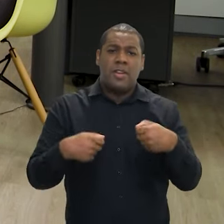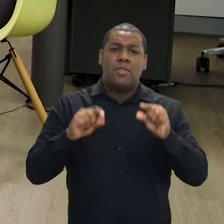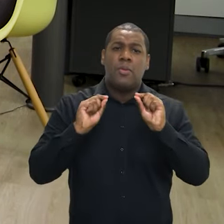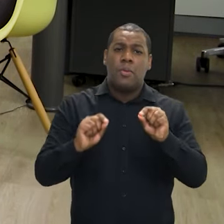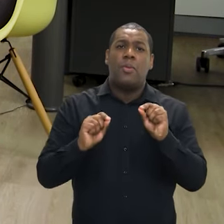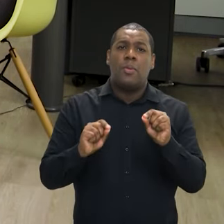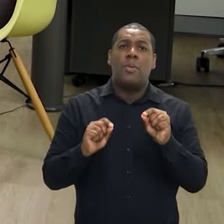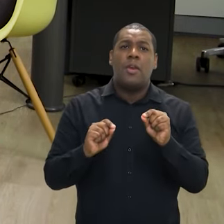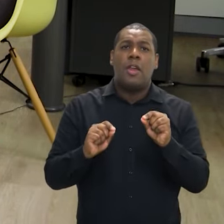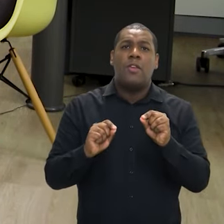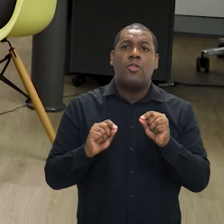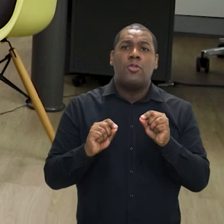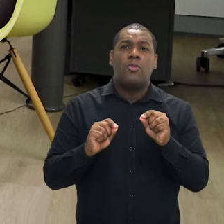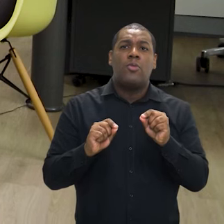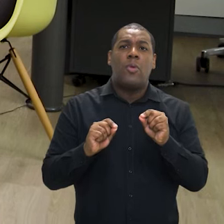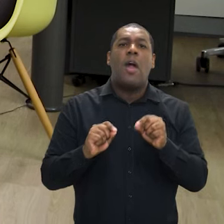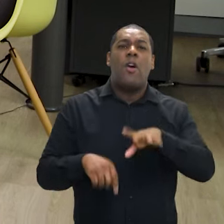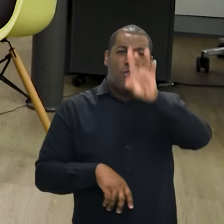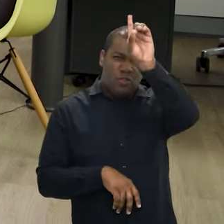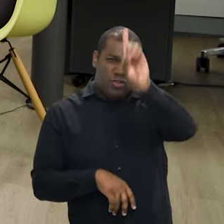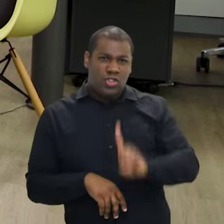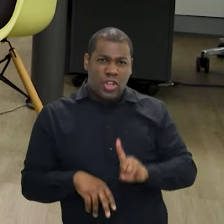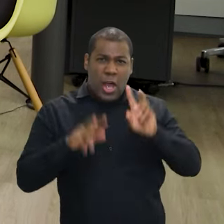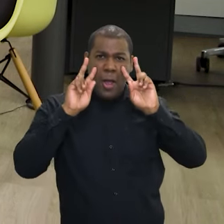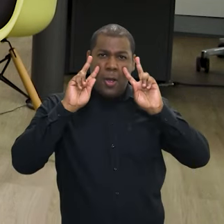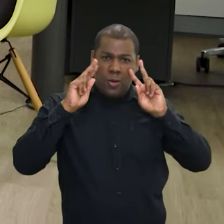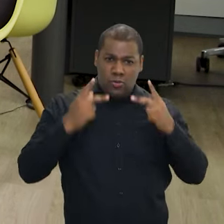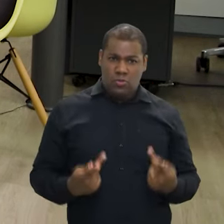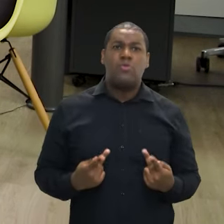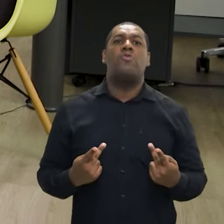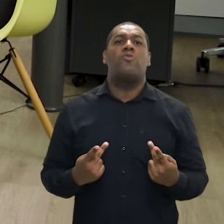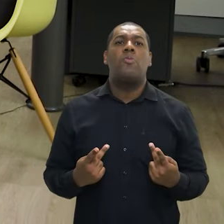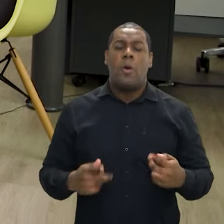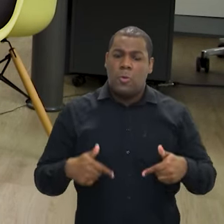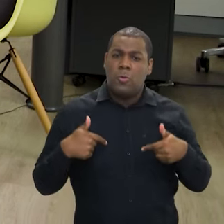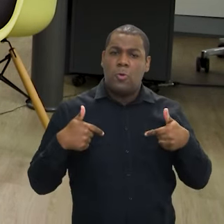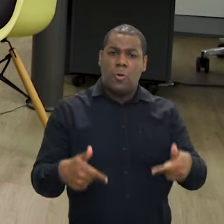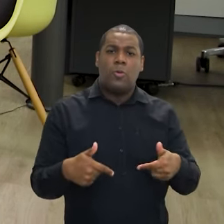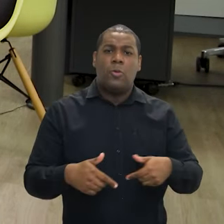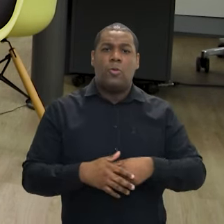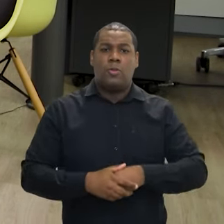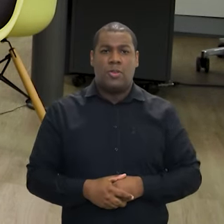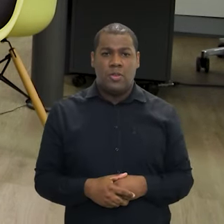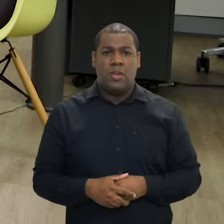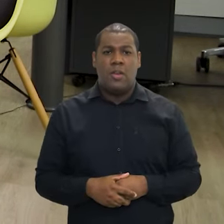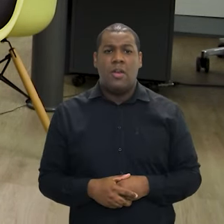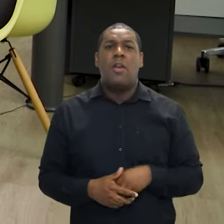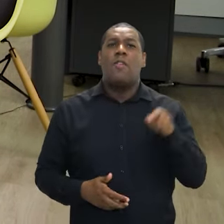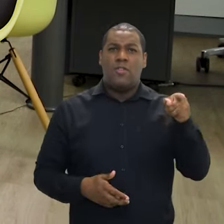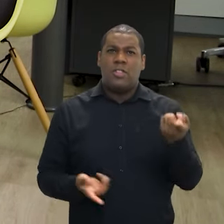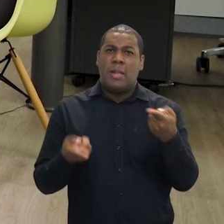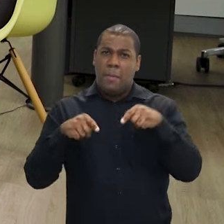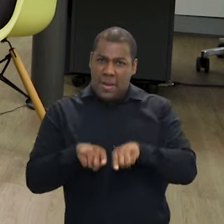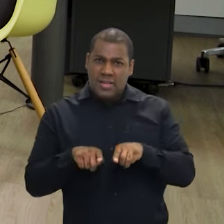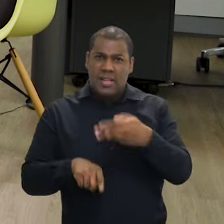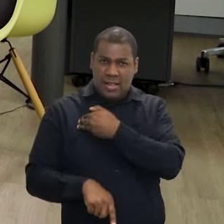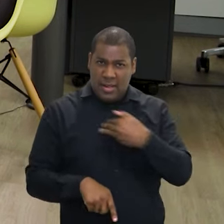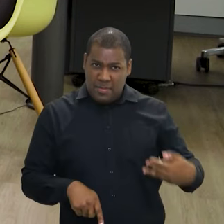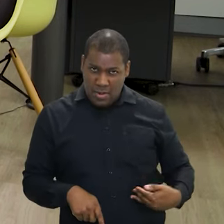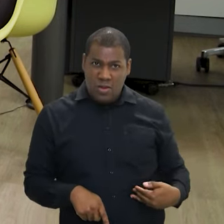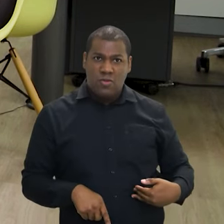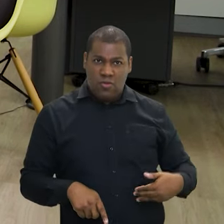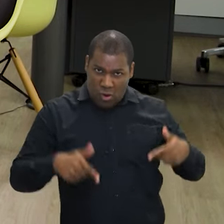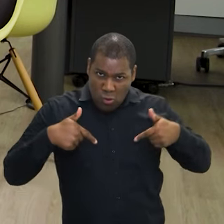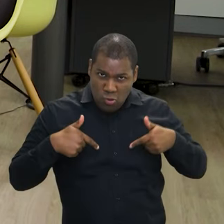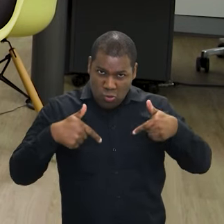né? A agenda histórica dos direitos humanos. Já tem um pouco mais de um ano, né? Foi no início do ano passado que vocês assumiram juntos. Tá sendo